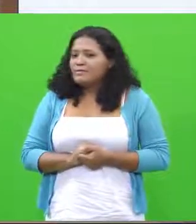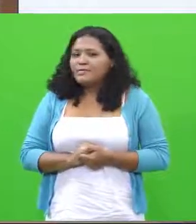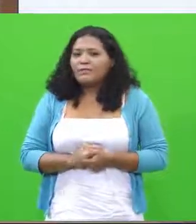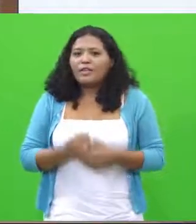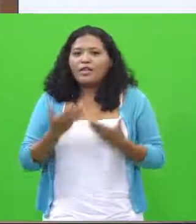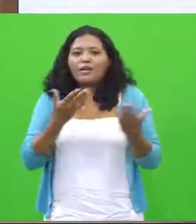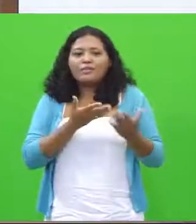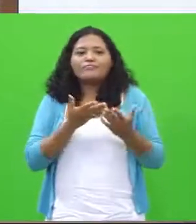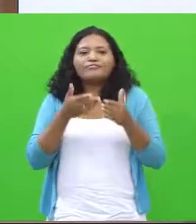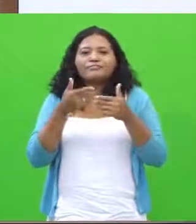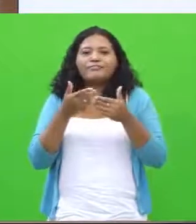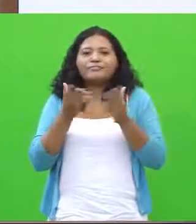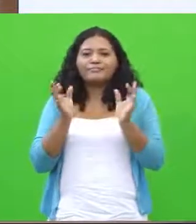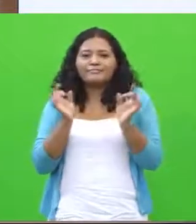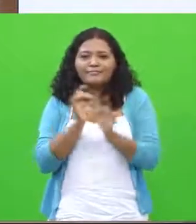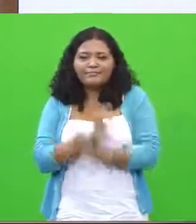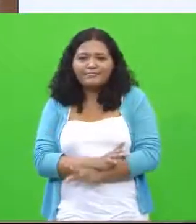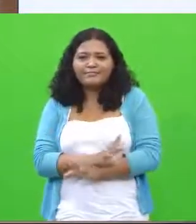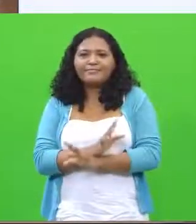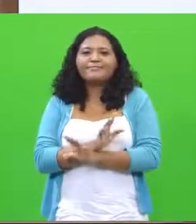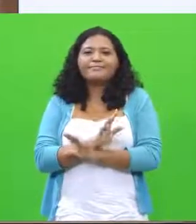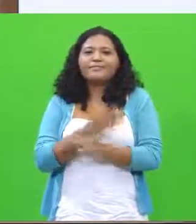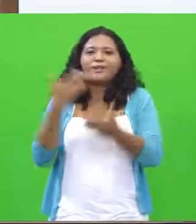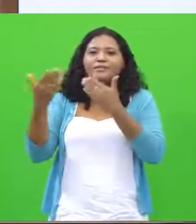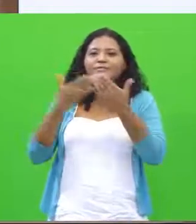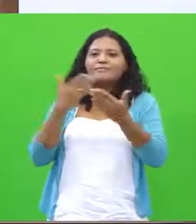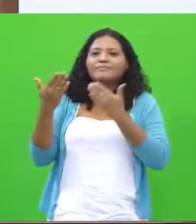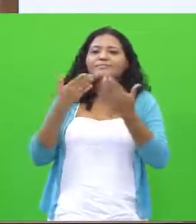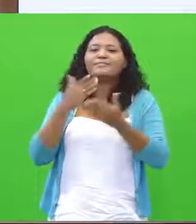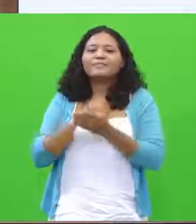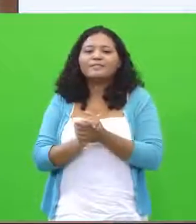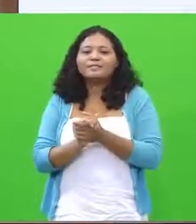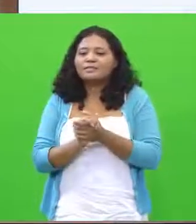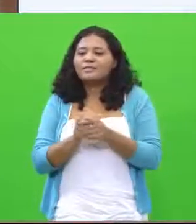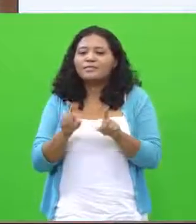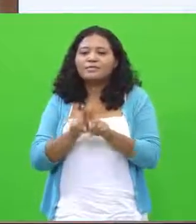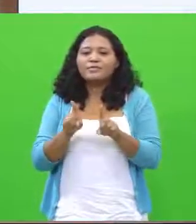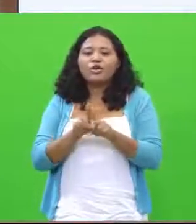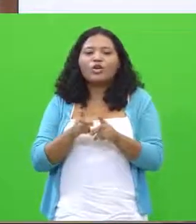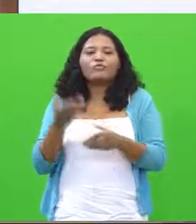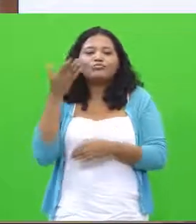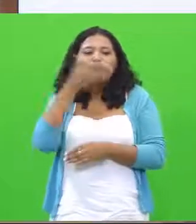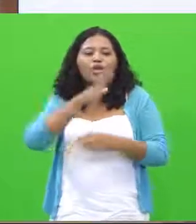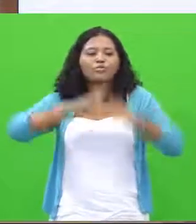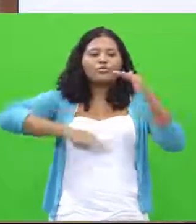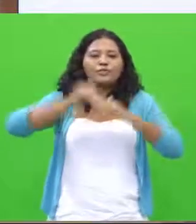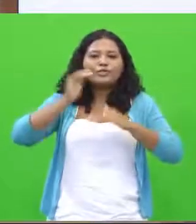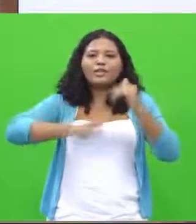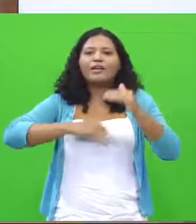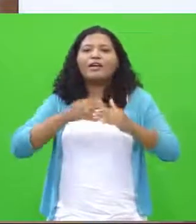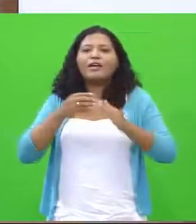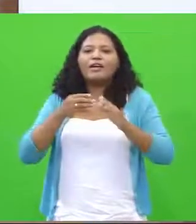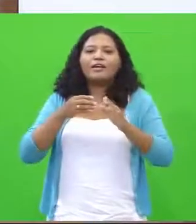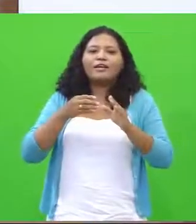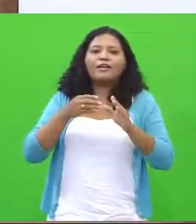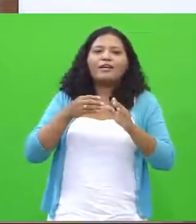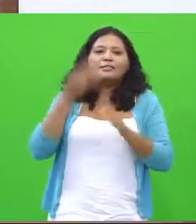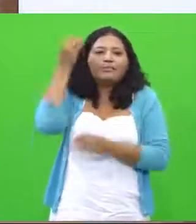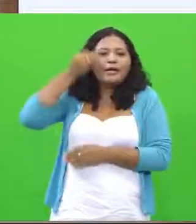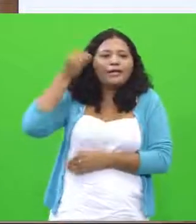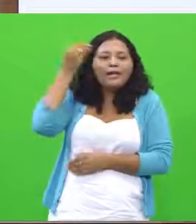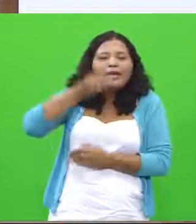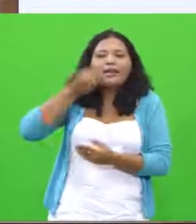o bate-papo com uma próxima oportunidade traremos outros profissionais depoimentos experiências